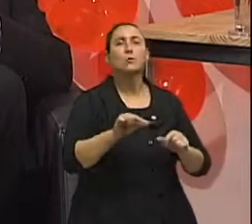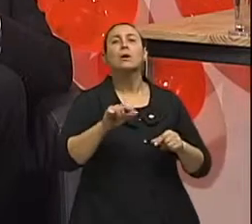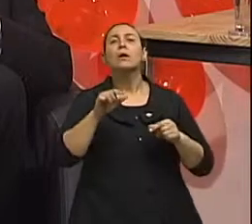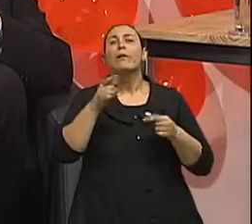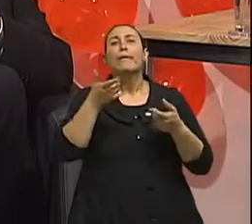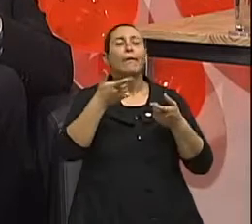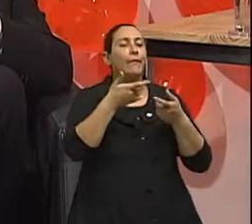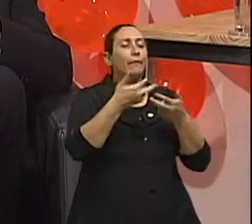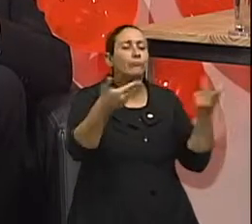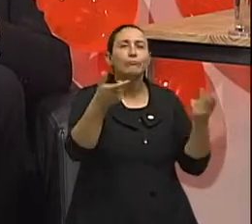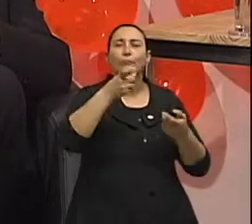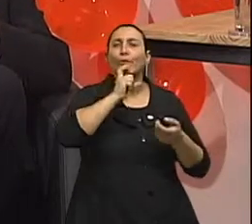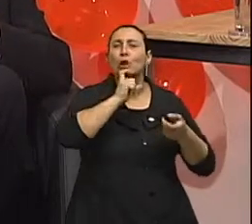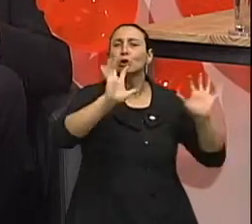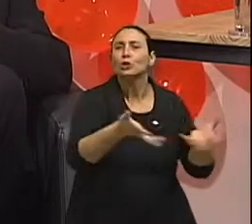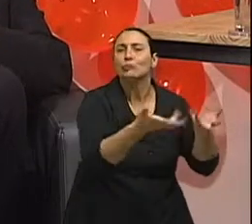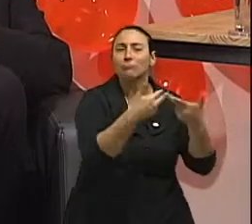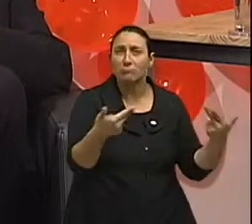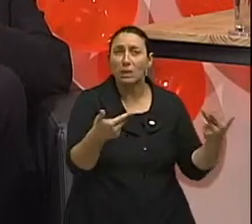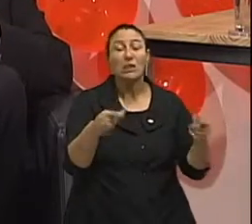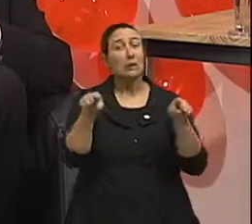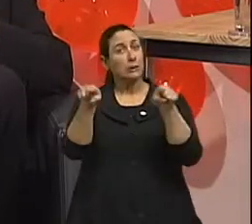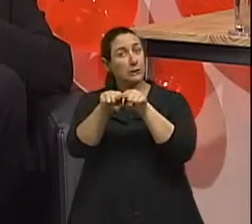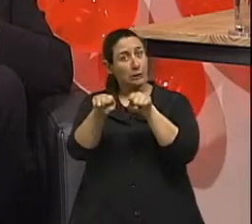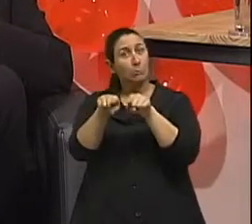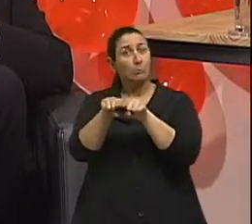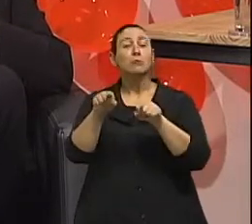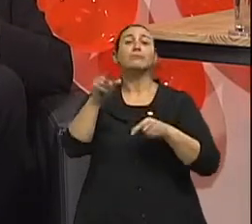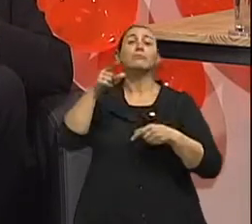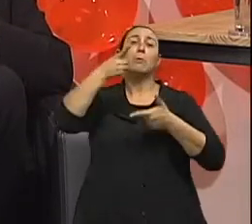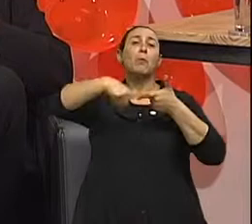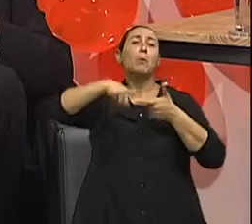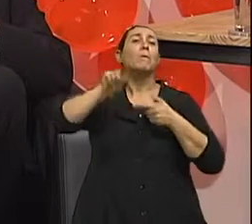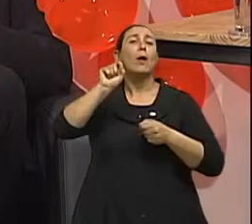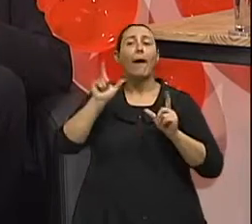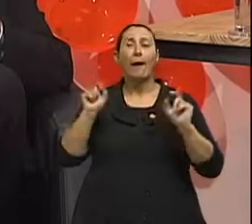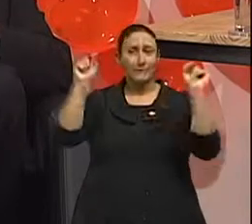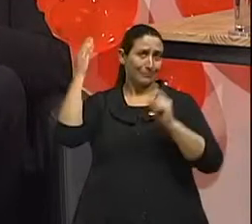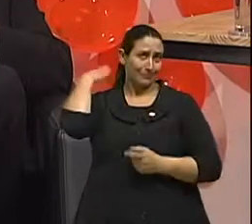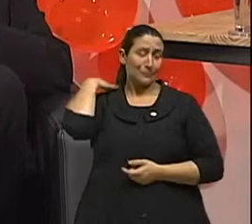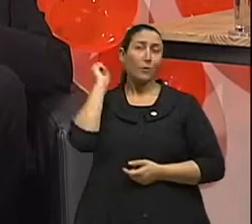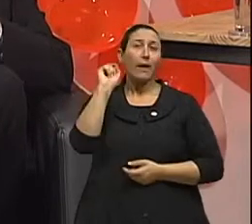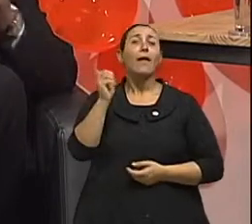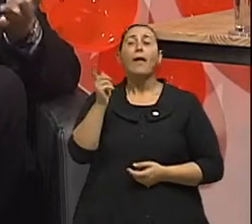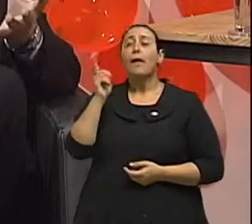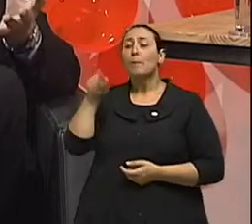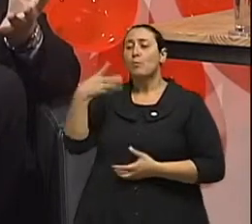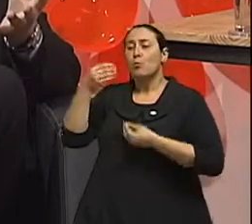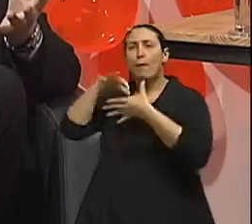não só aumenta o câncer, como dificulta alguns diagnósticos. O sidentarismo, da mesma forma, está envolvido nisso.